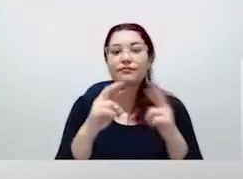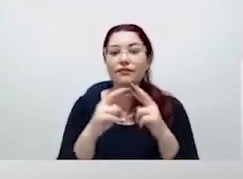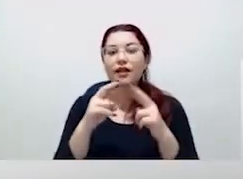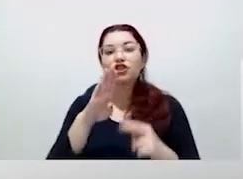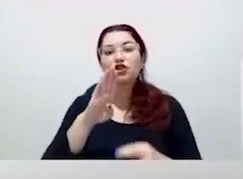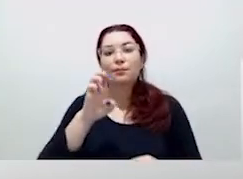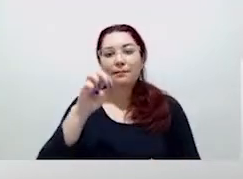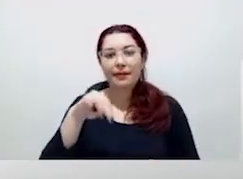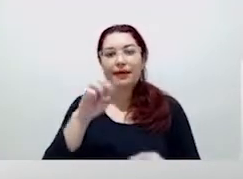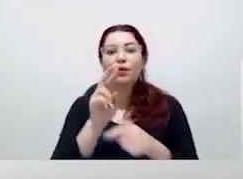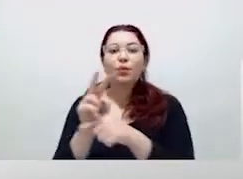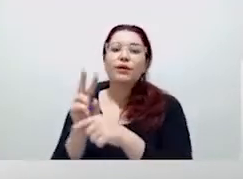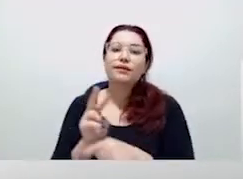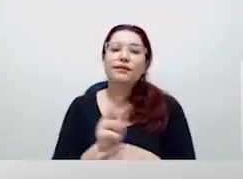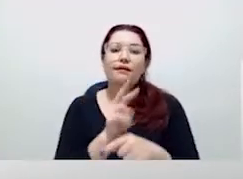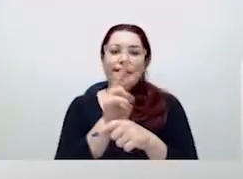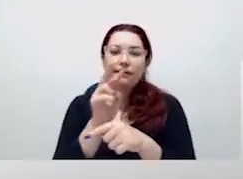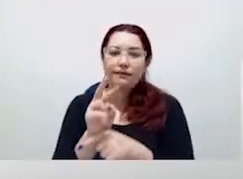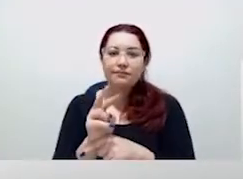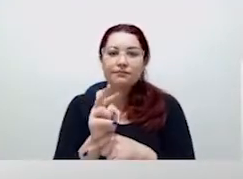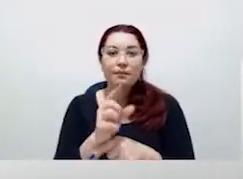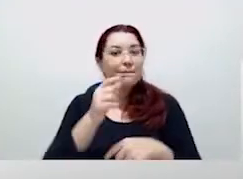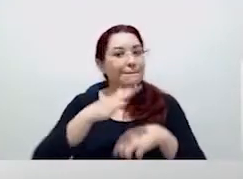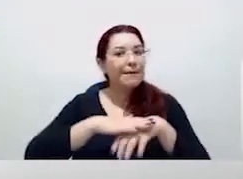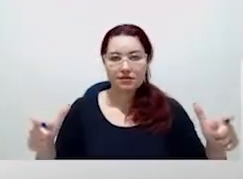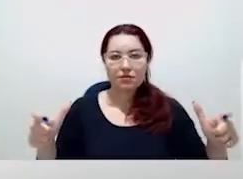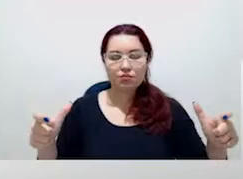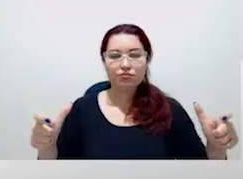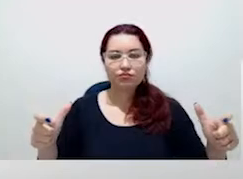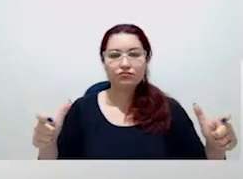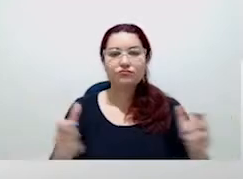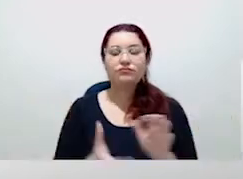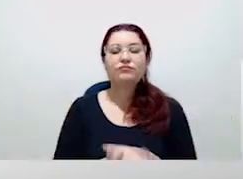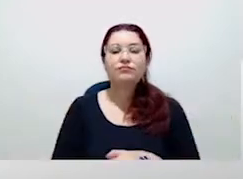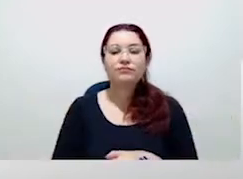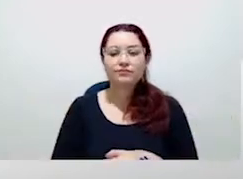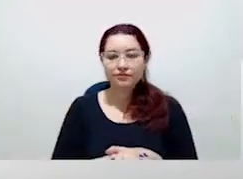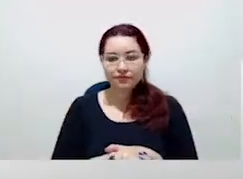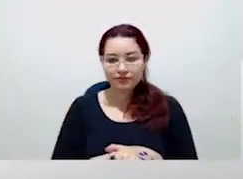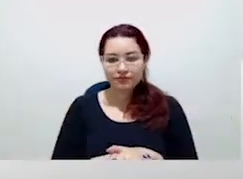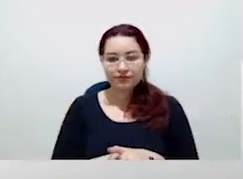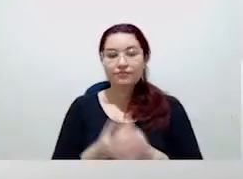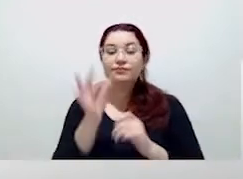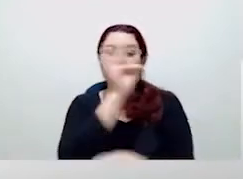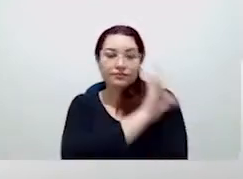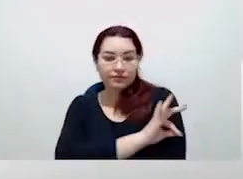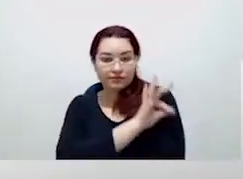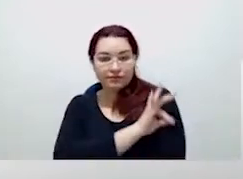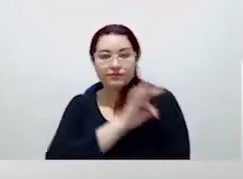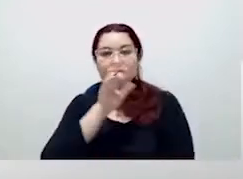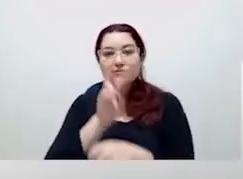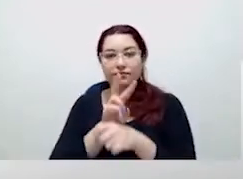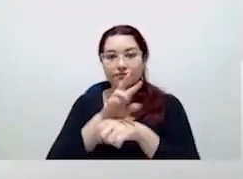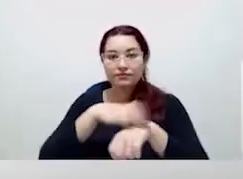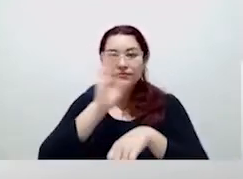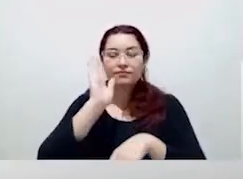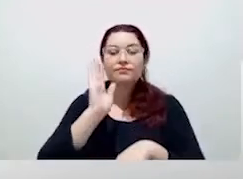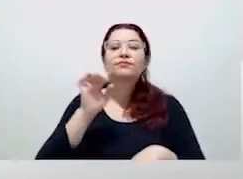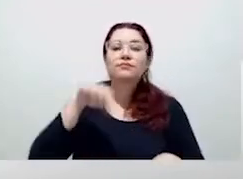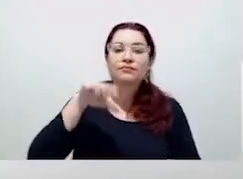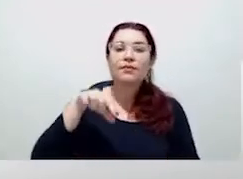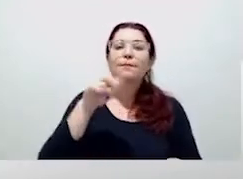os municípios, com outros 15 milhões de reais. Na farmácia Cuidar Mais, nós estamos falando de 21 milhões de reais